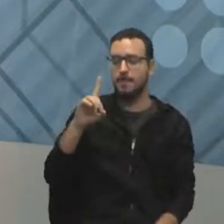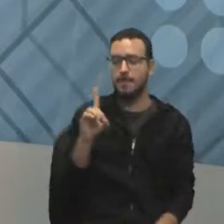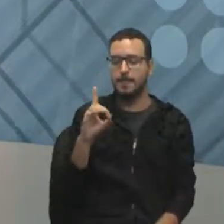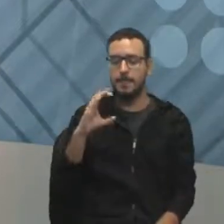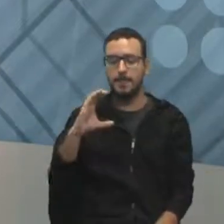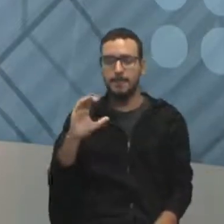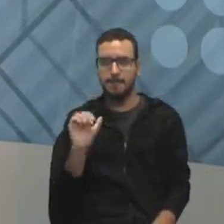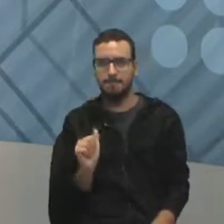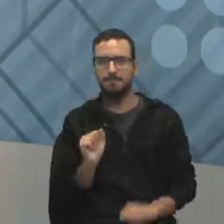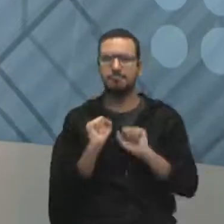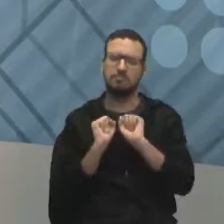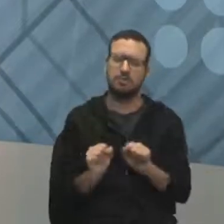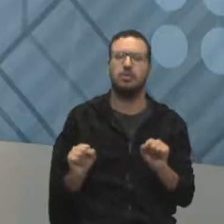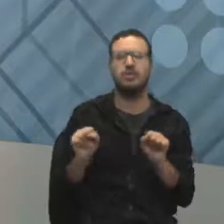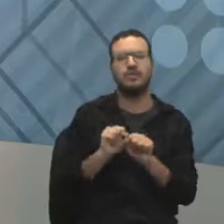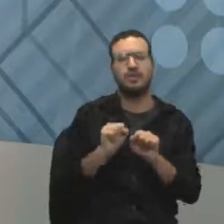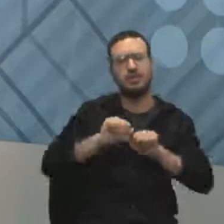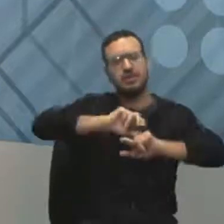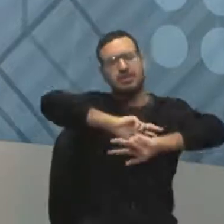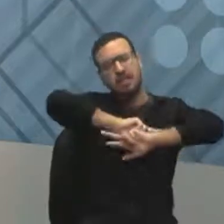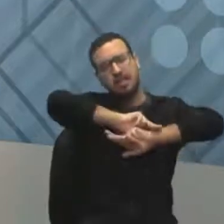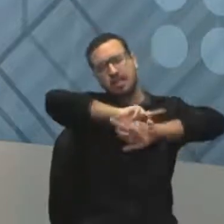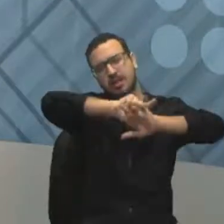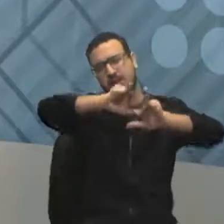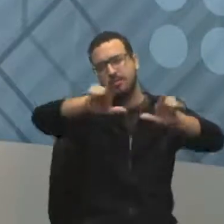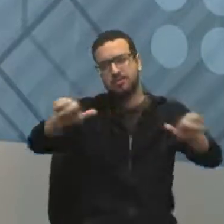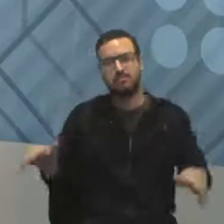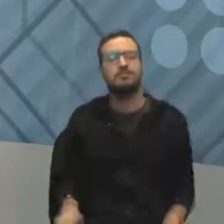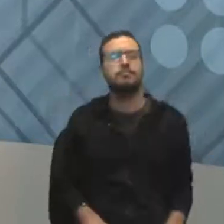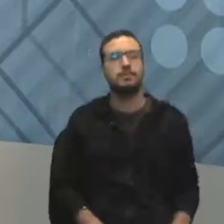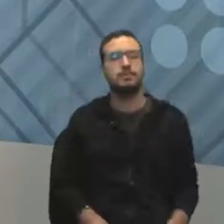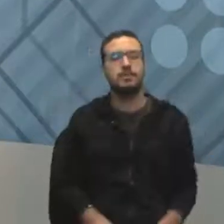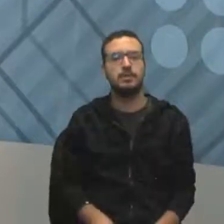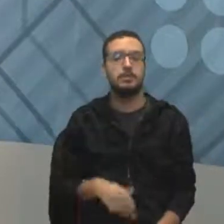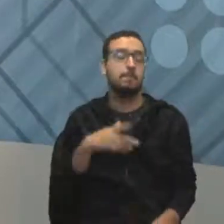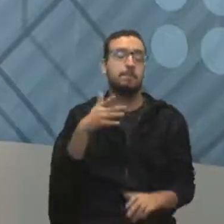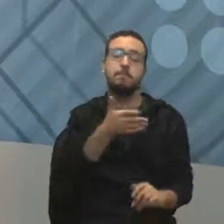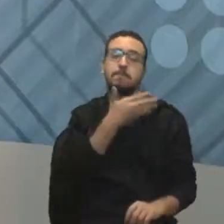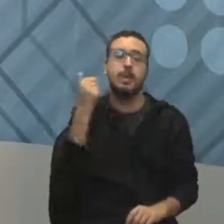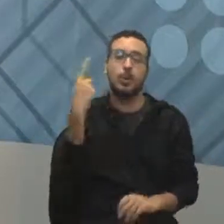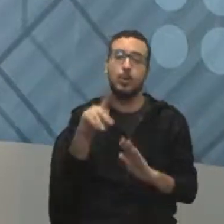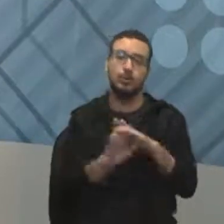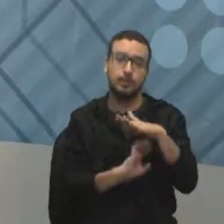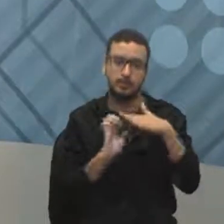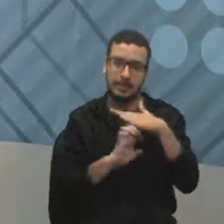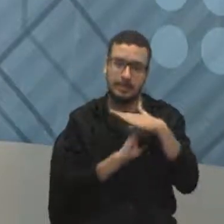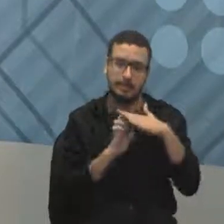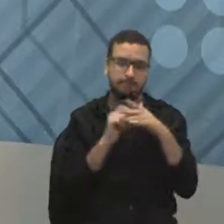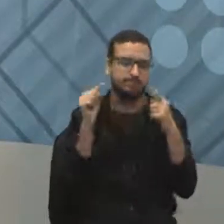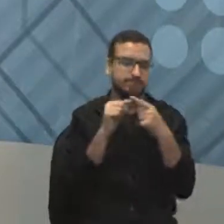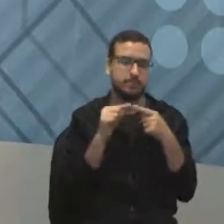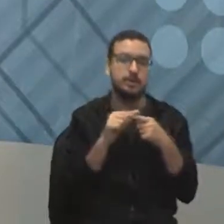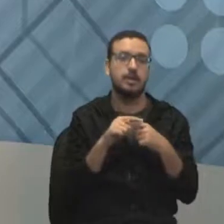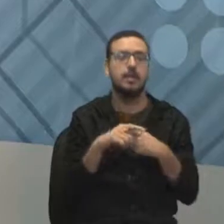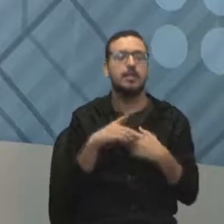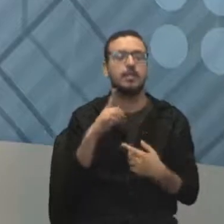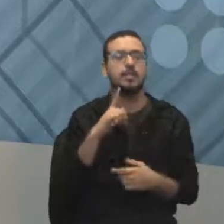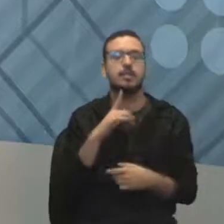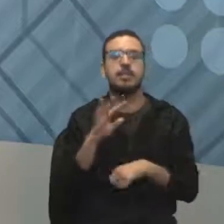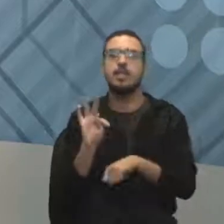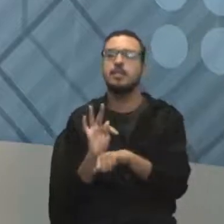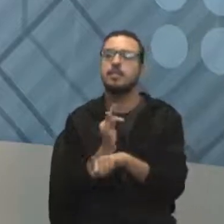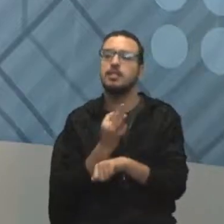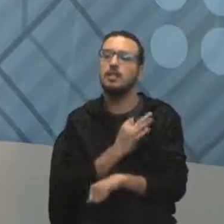MASP, com MV2, com o que for melhor para a sua empresa, para o seu projeto. Aquela técnica que se